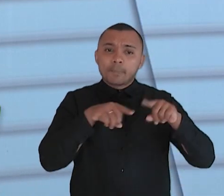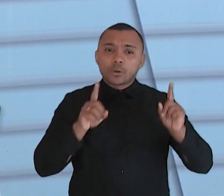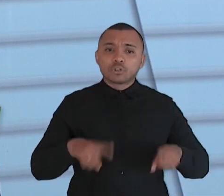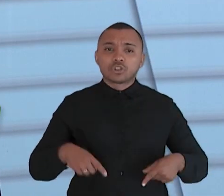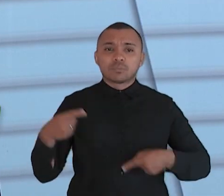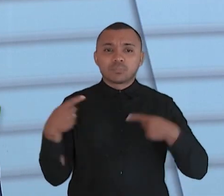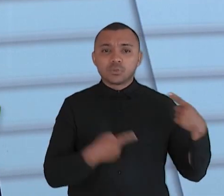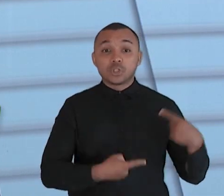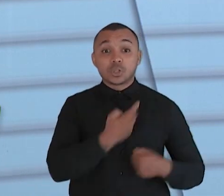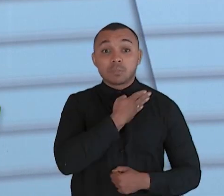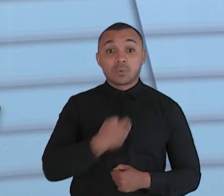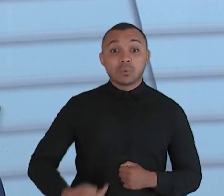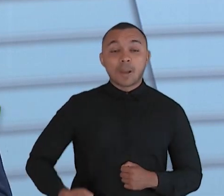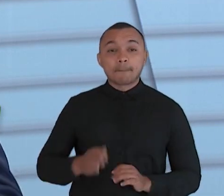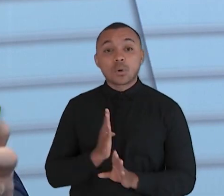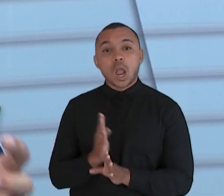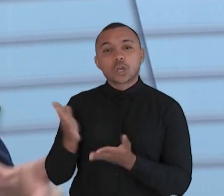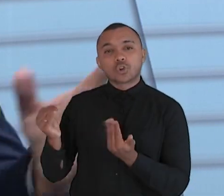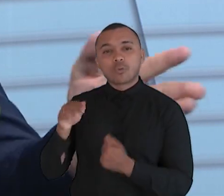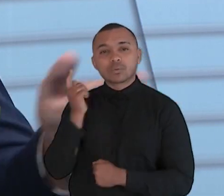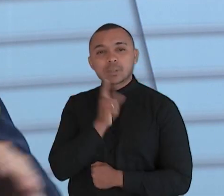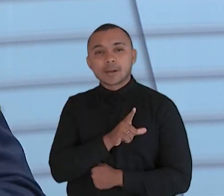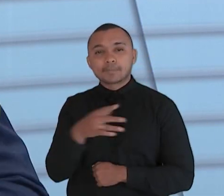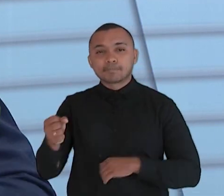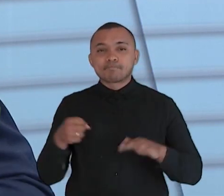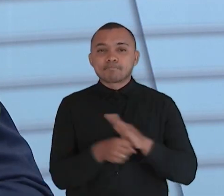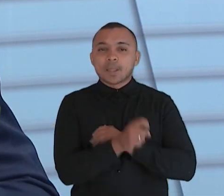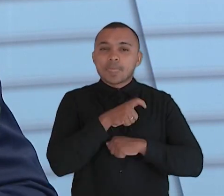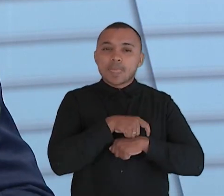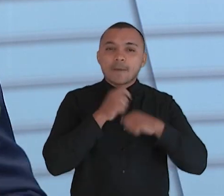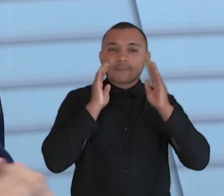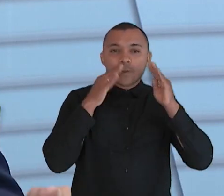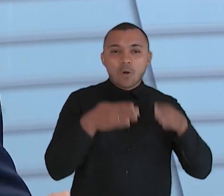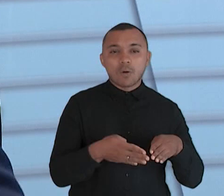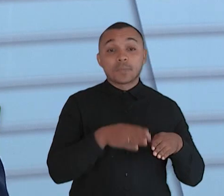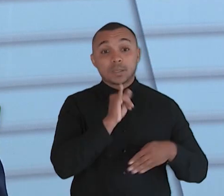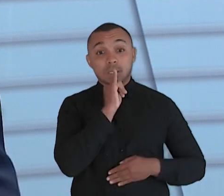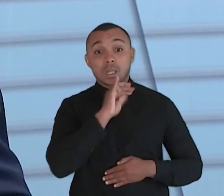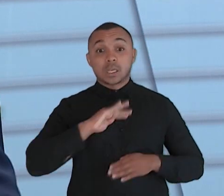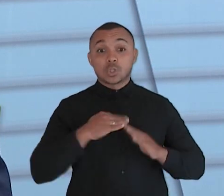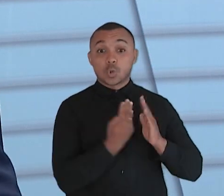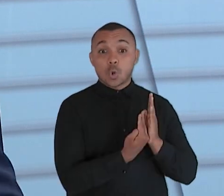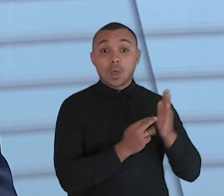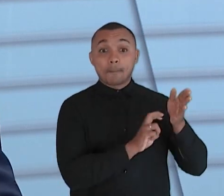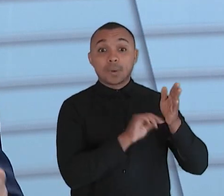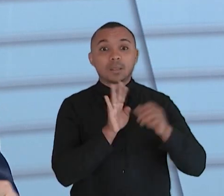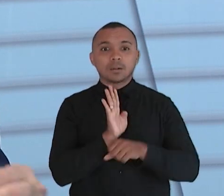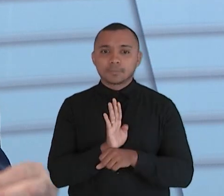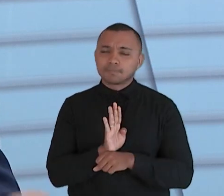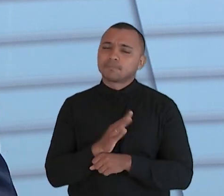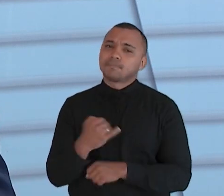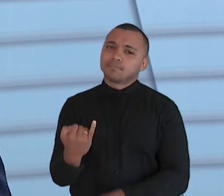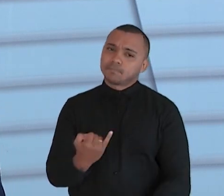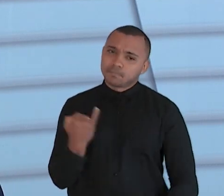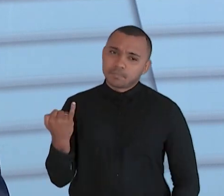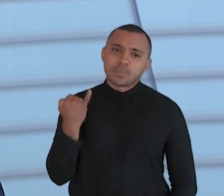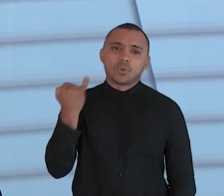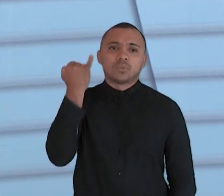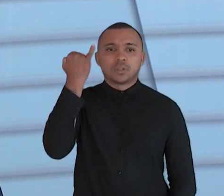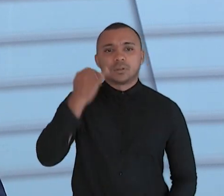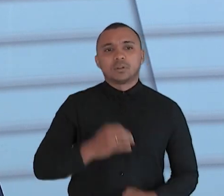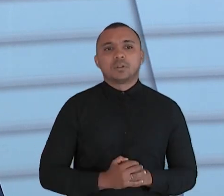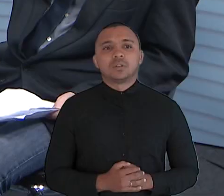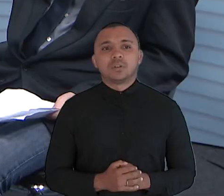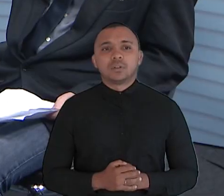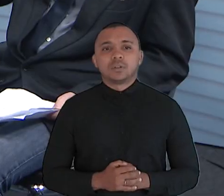juventude possa ocupar o seu tempo. Acho que essa escola de tempo integral, ela é fundamental. Por quê?